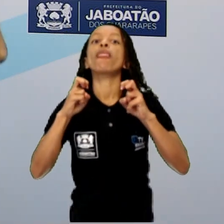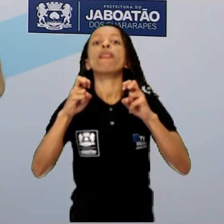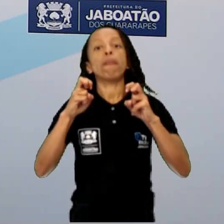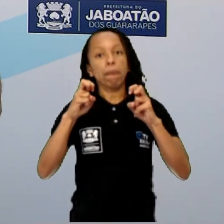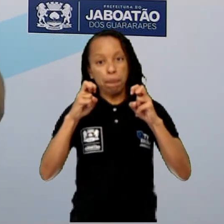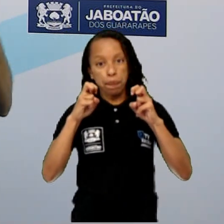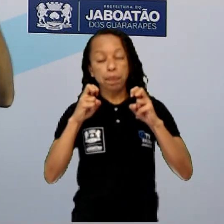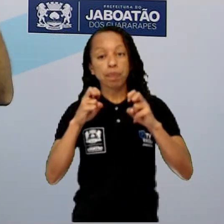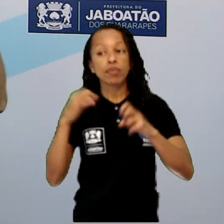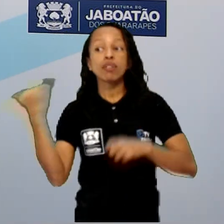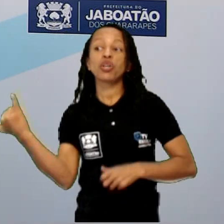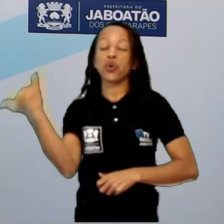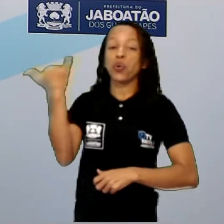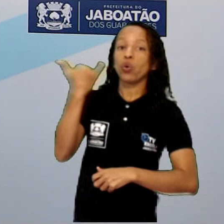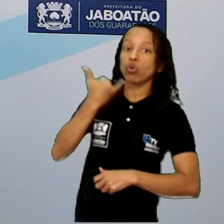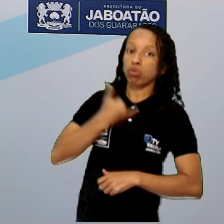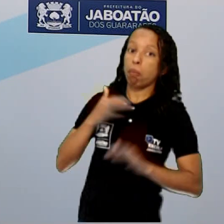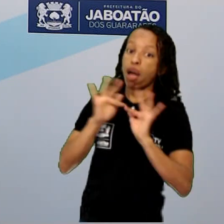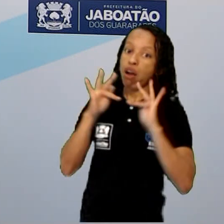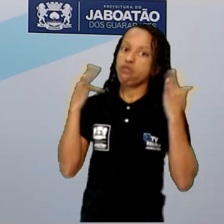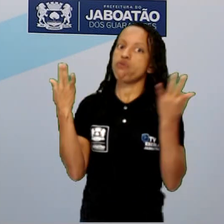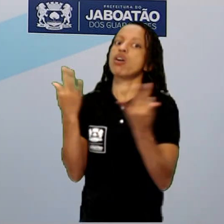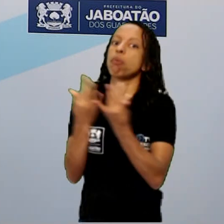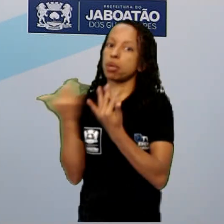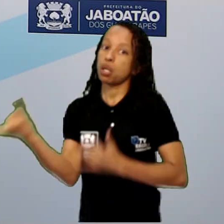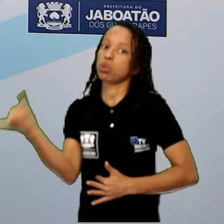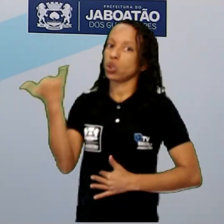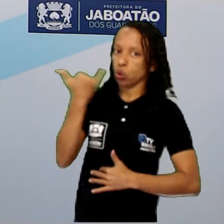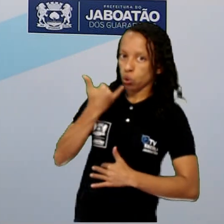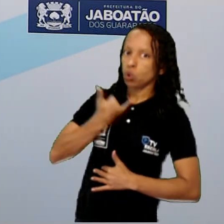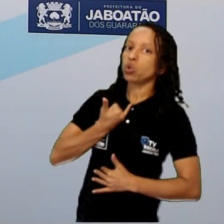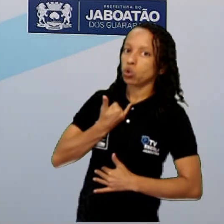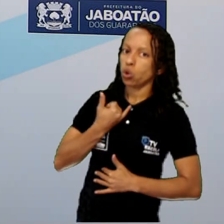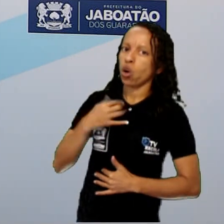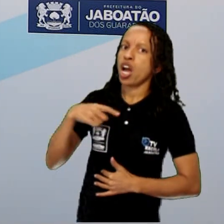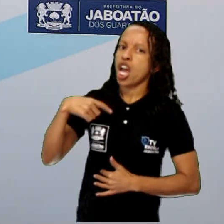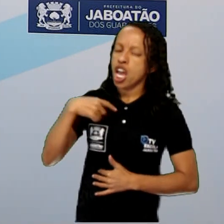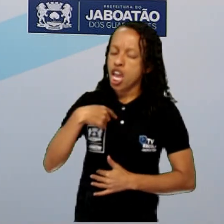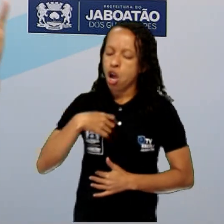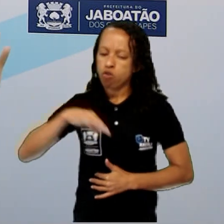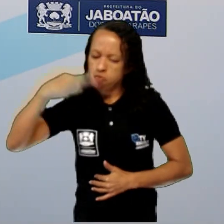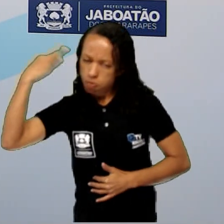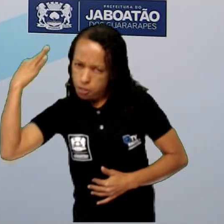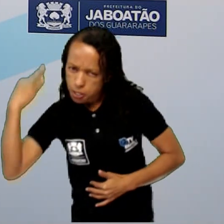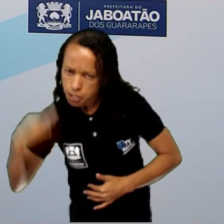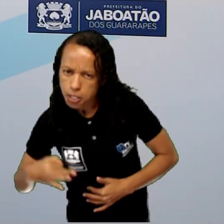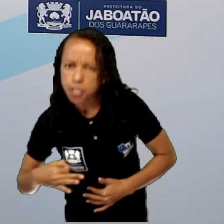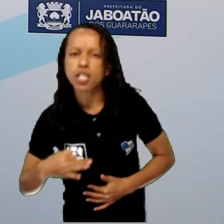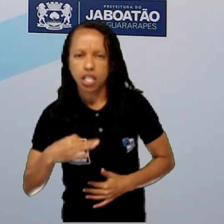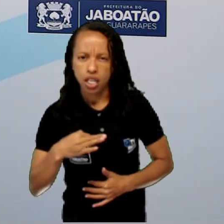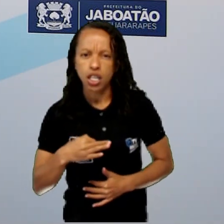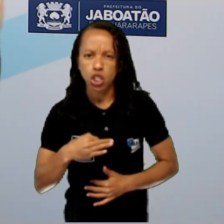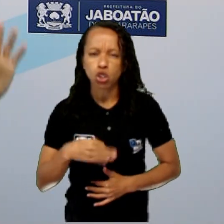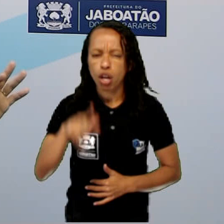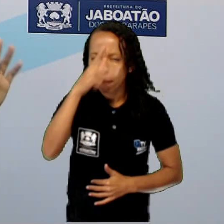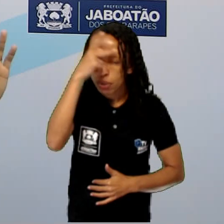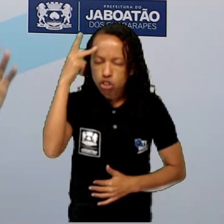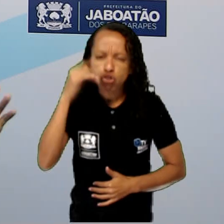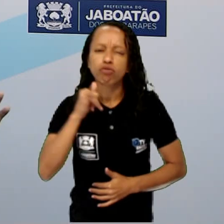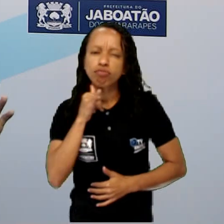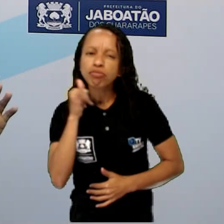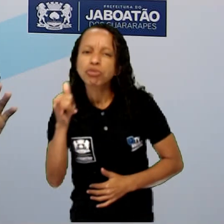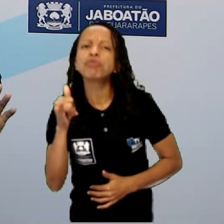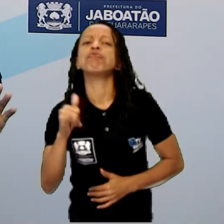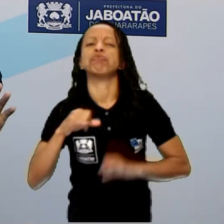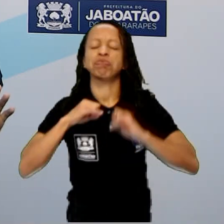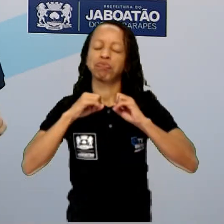meus familiares já contaram para mim sobre o edifício Gisele. E eu tenho certeza que alguém vai contar uma história da cidade de Jaboatão para